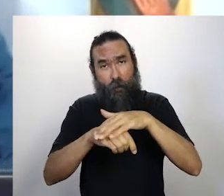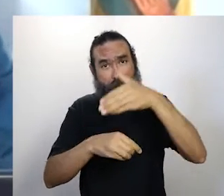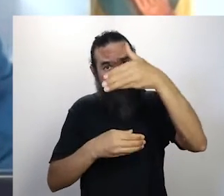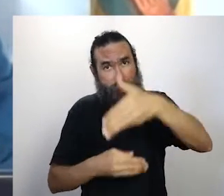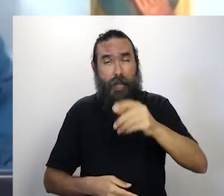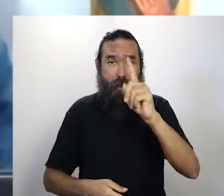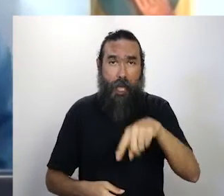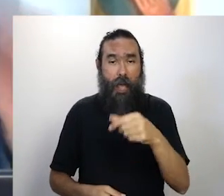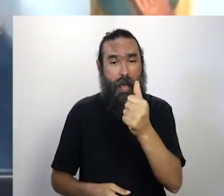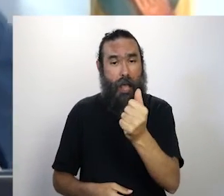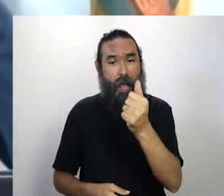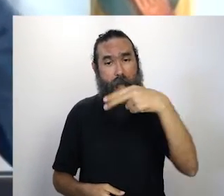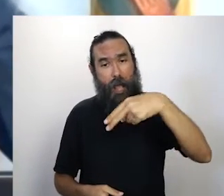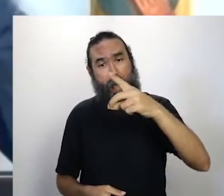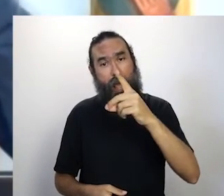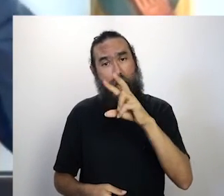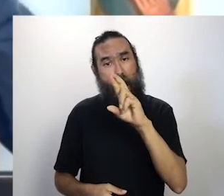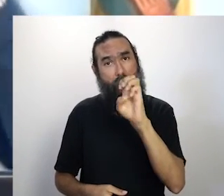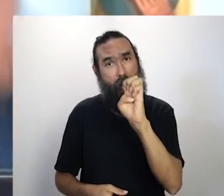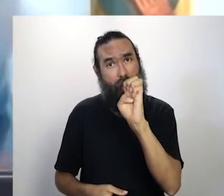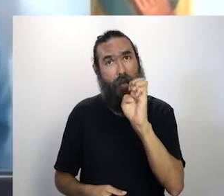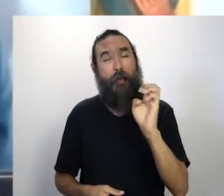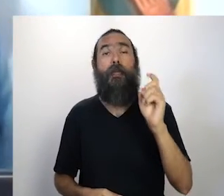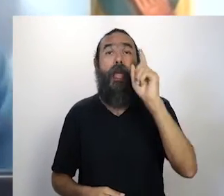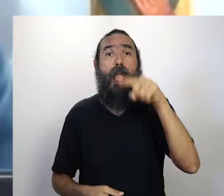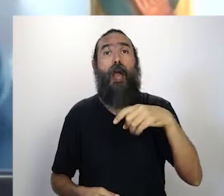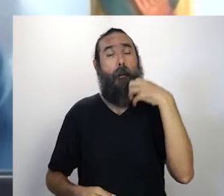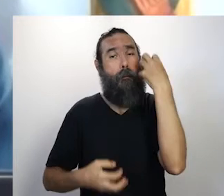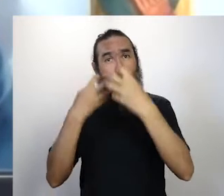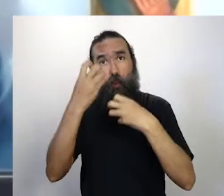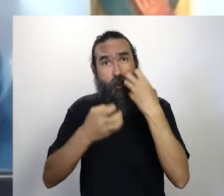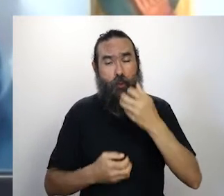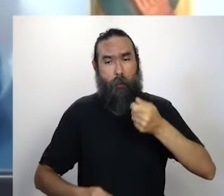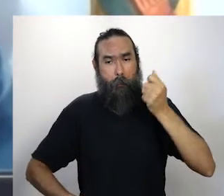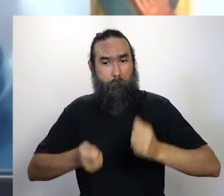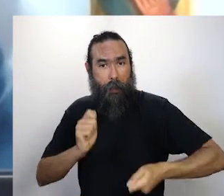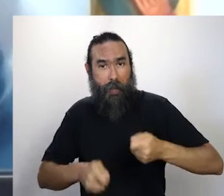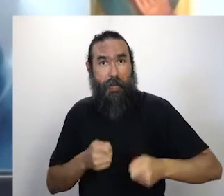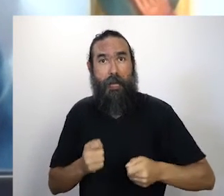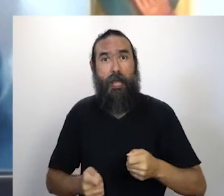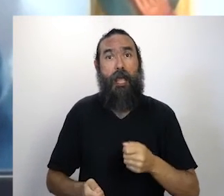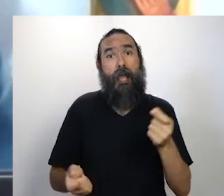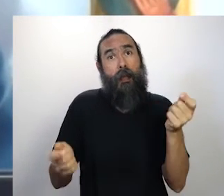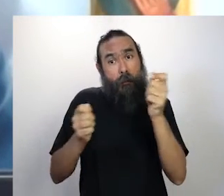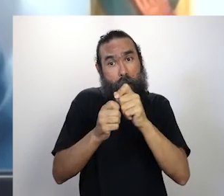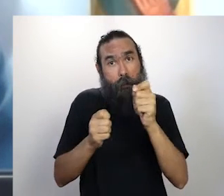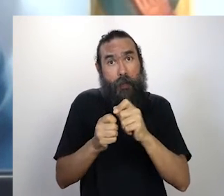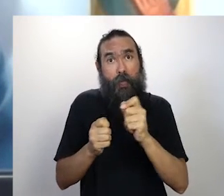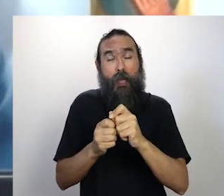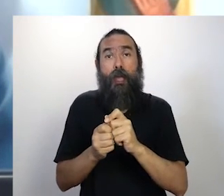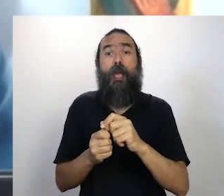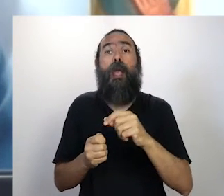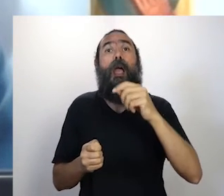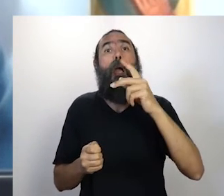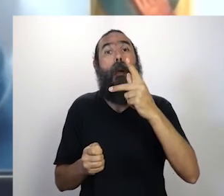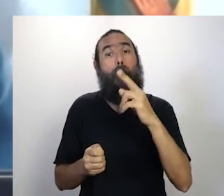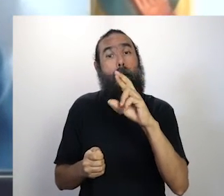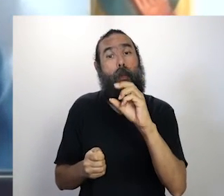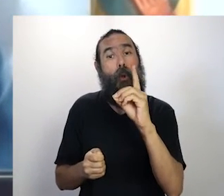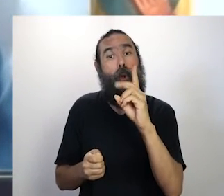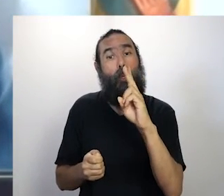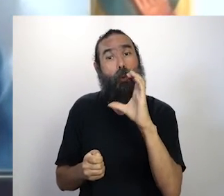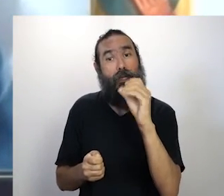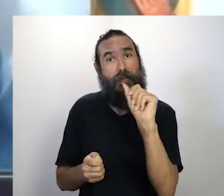com a gente nessa roda, que é André Magalhães. Ele é músico, baterista, produtor musical e cultural e engenheiro de áudio especializado em gravações